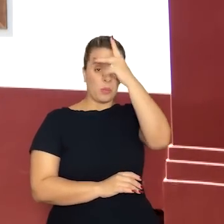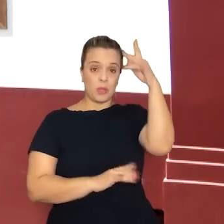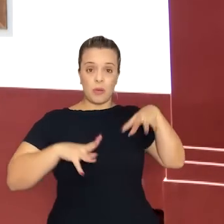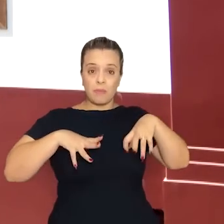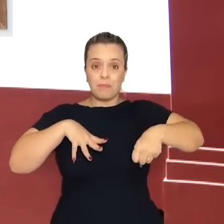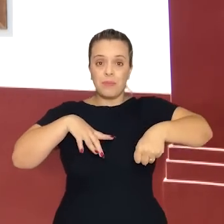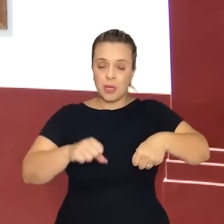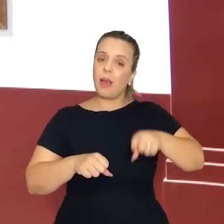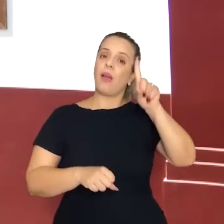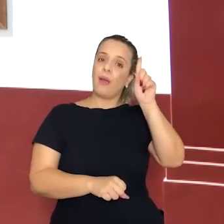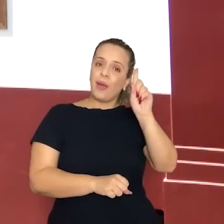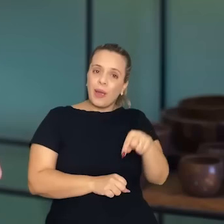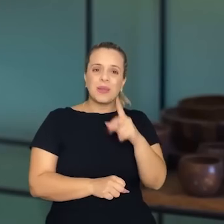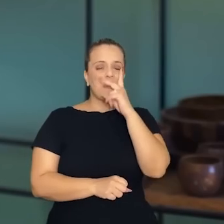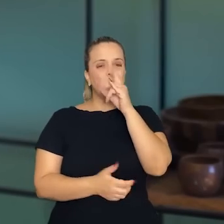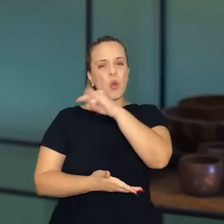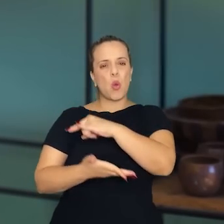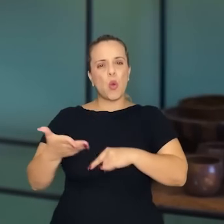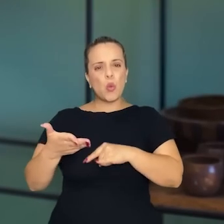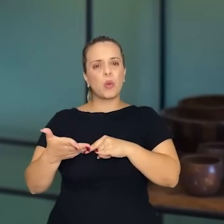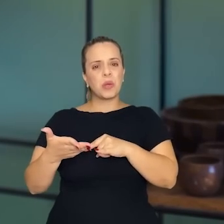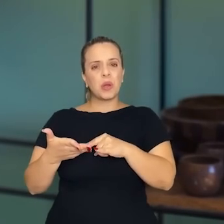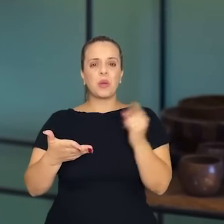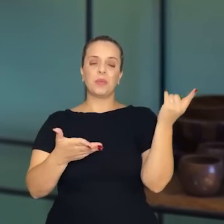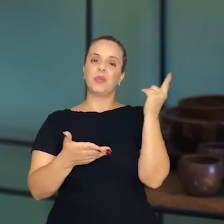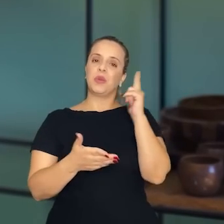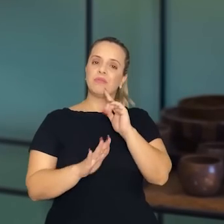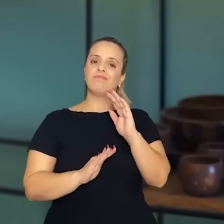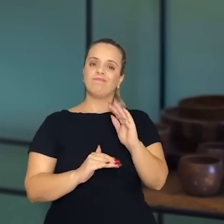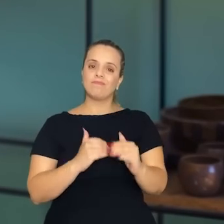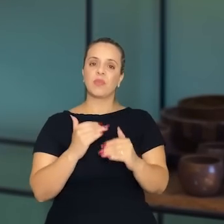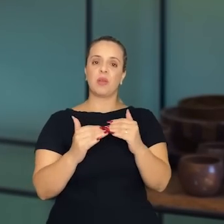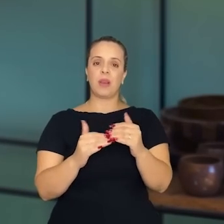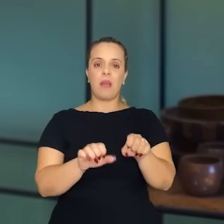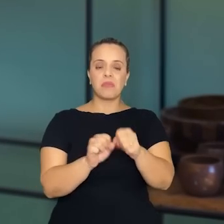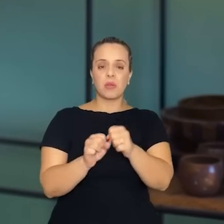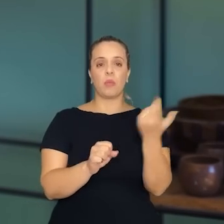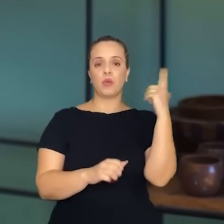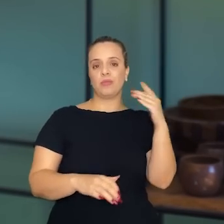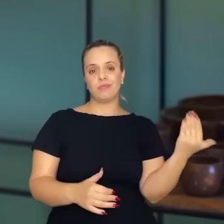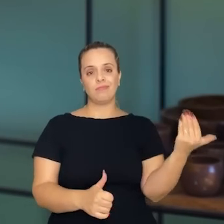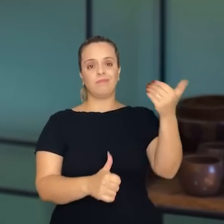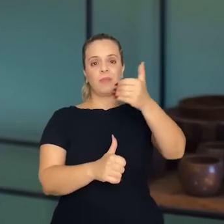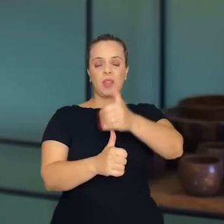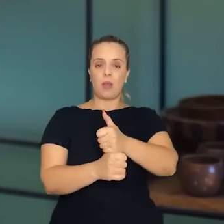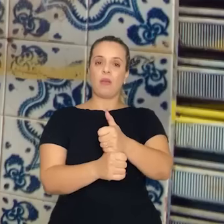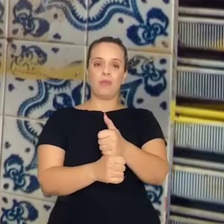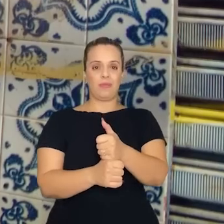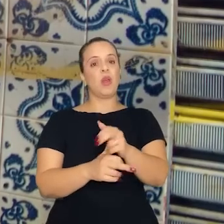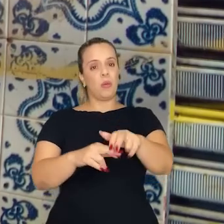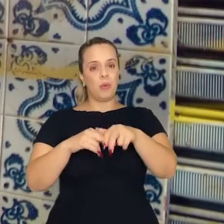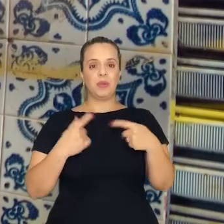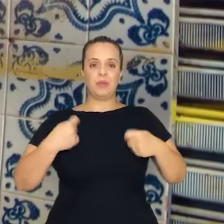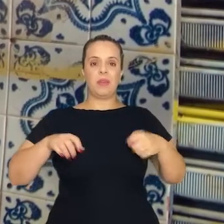Isso é uma espécie de alvará para esse processo de modernização que implicava em destruição.